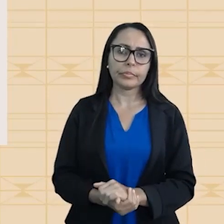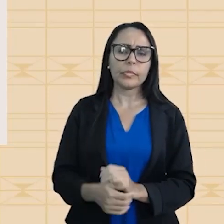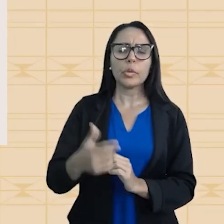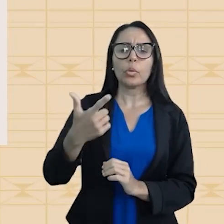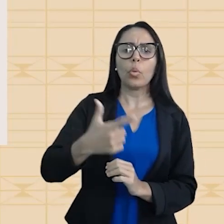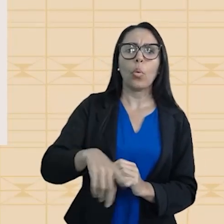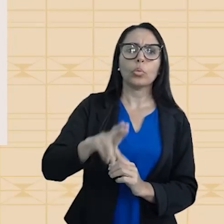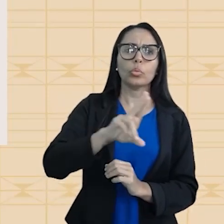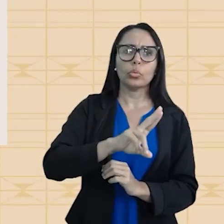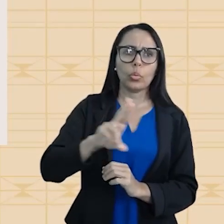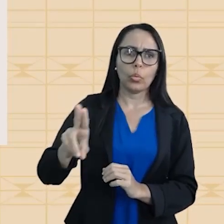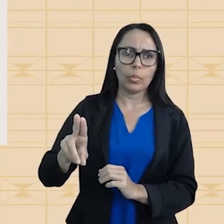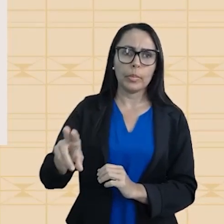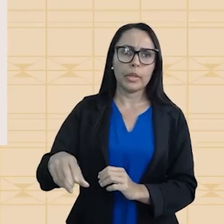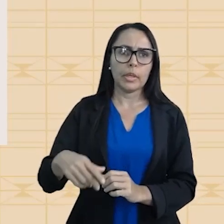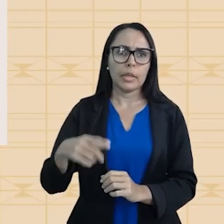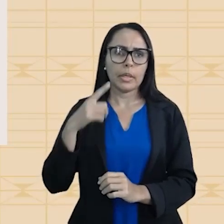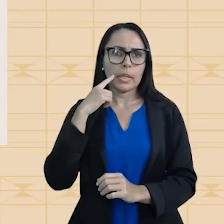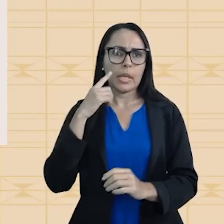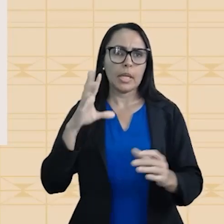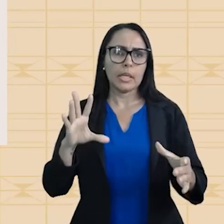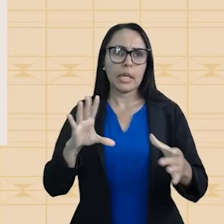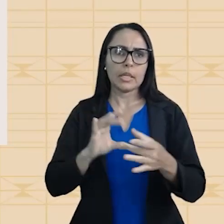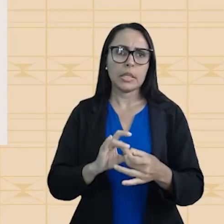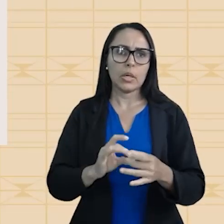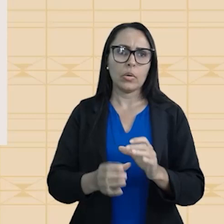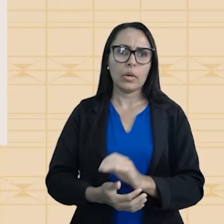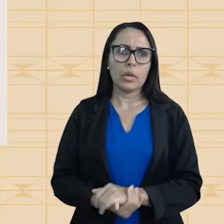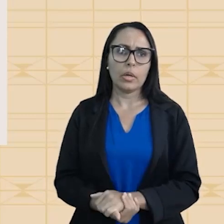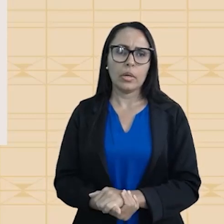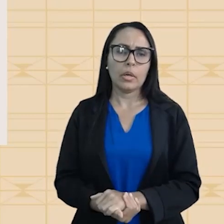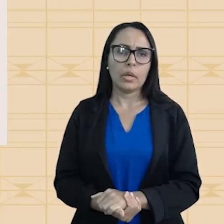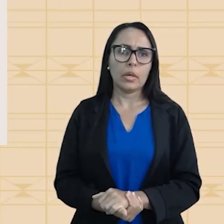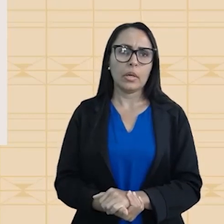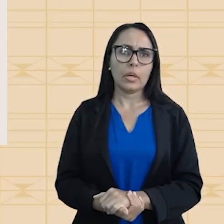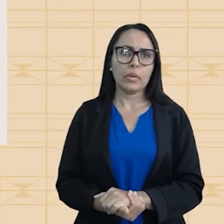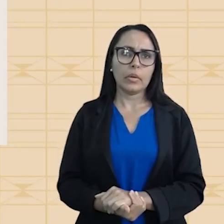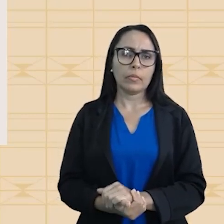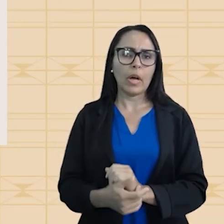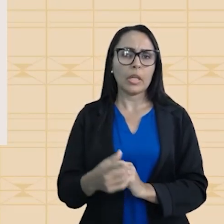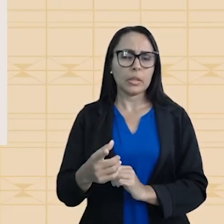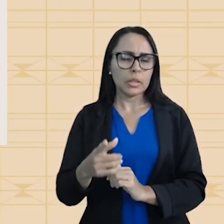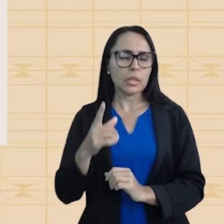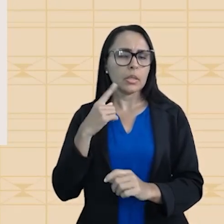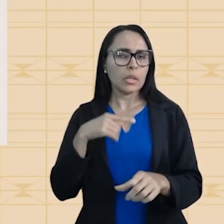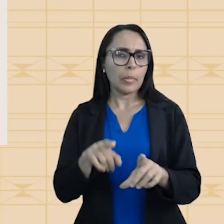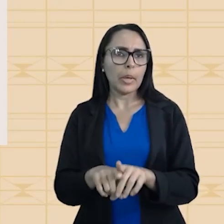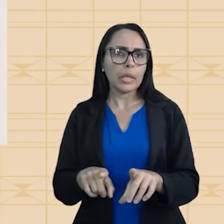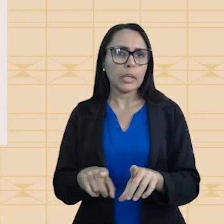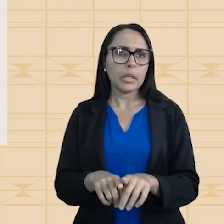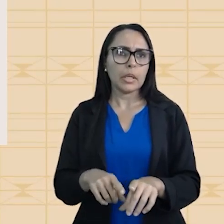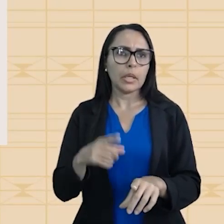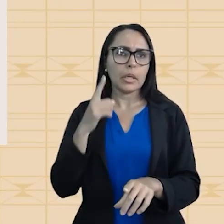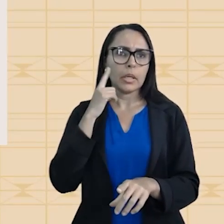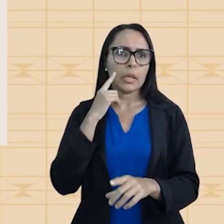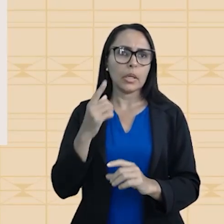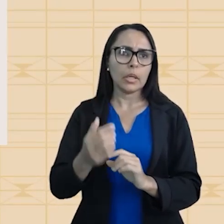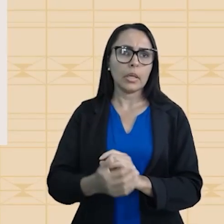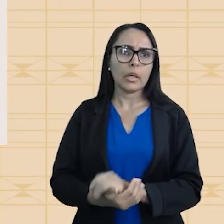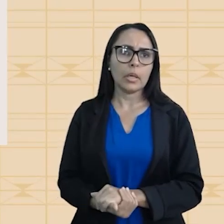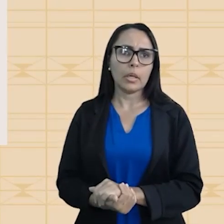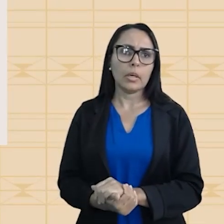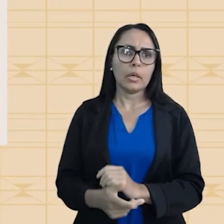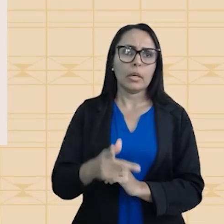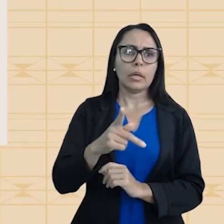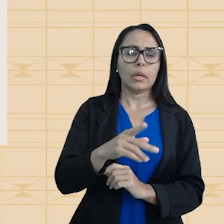nome eles colocam para ligação de hidrogênio? Você também vai poder ouvir algo chamado de ponte